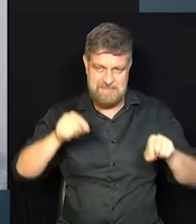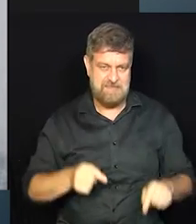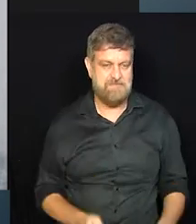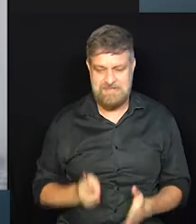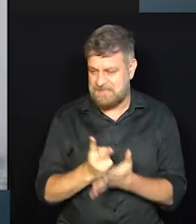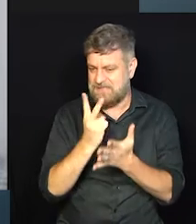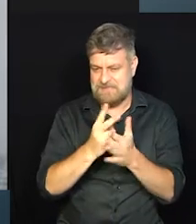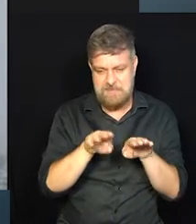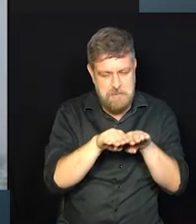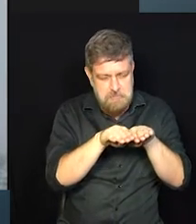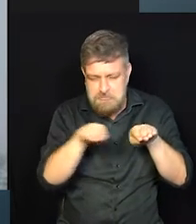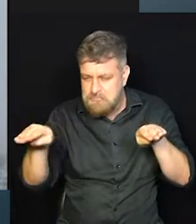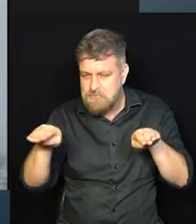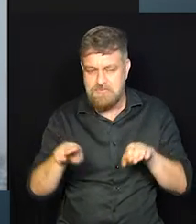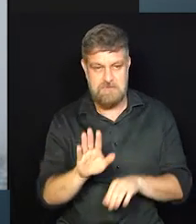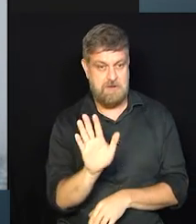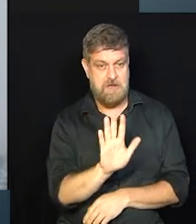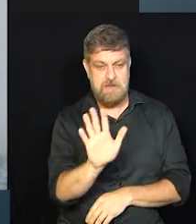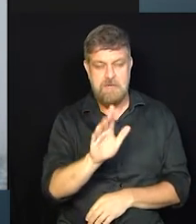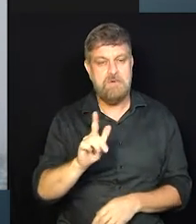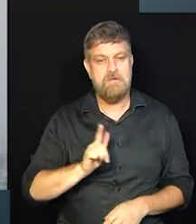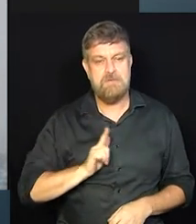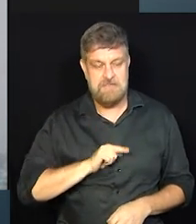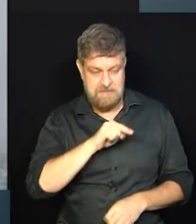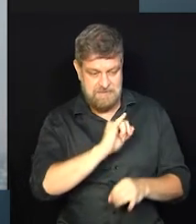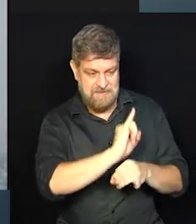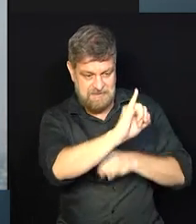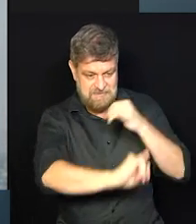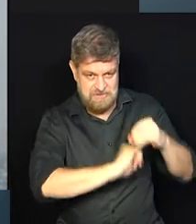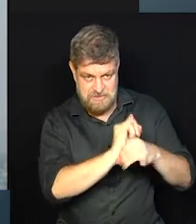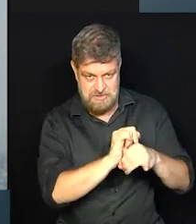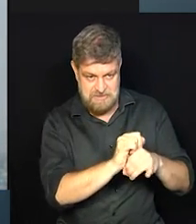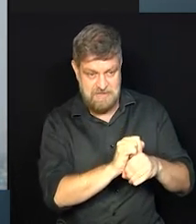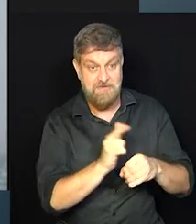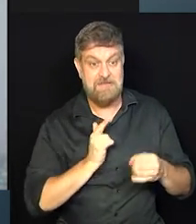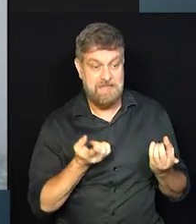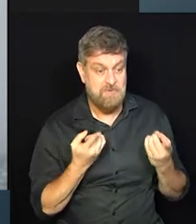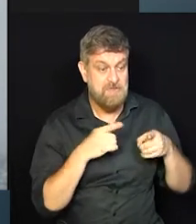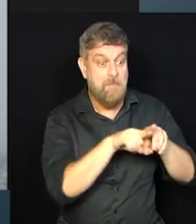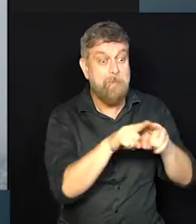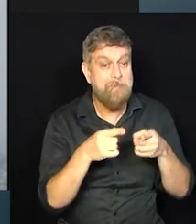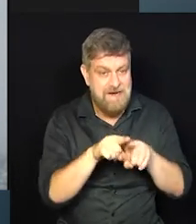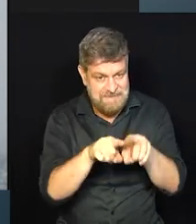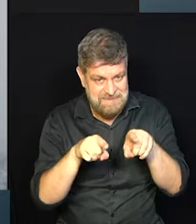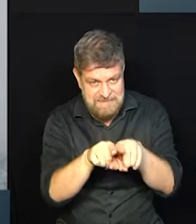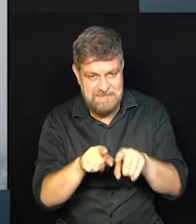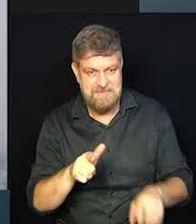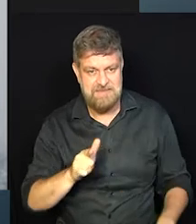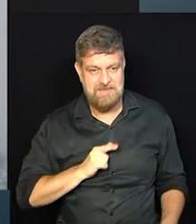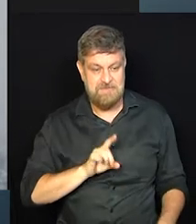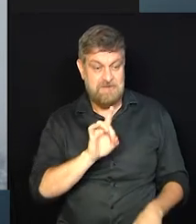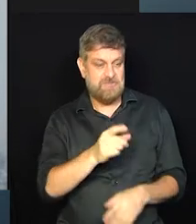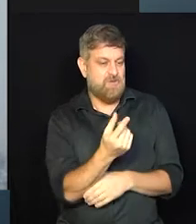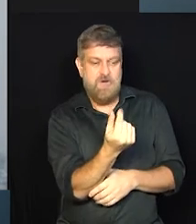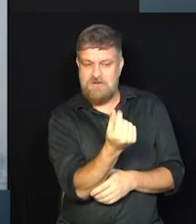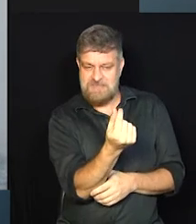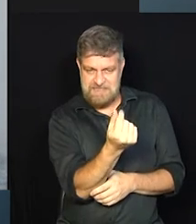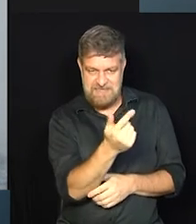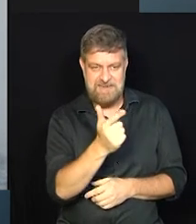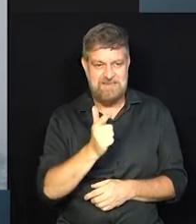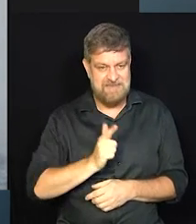Não é tão estável, né? Somando, assim, é porque no mundo digital, a gente tem muitos parceiros também. Então, não é só